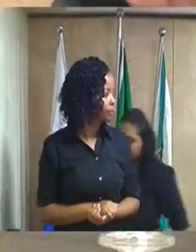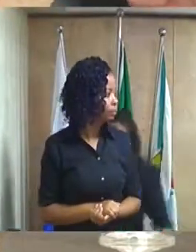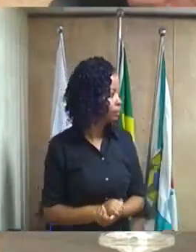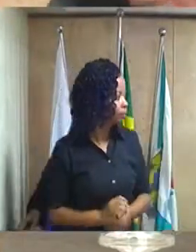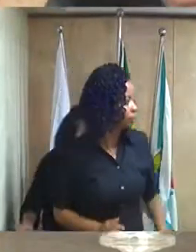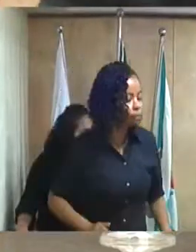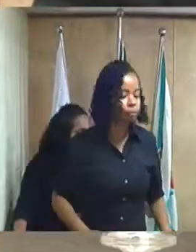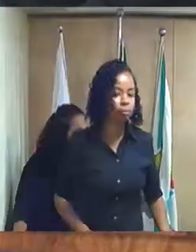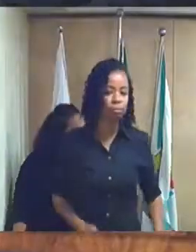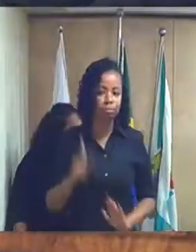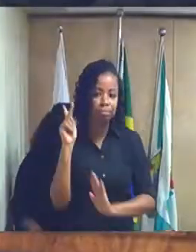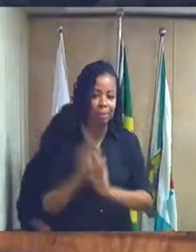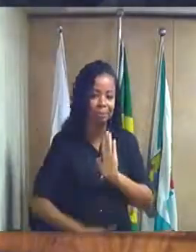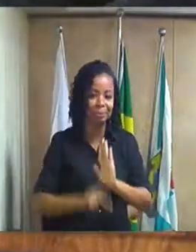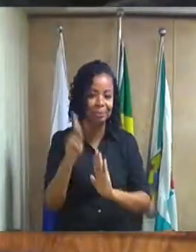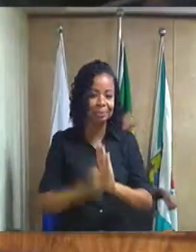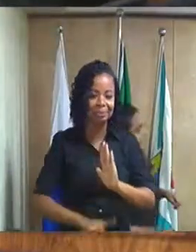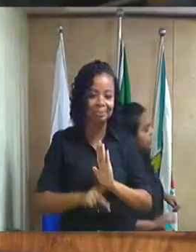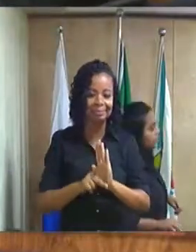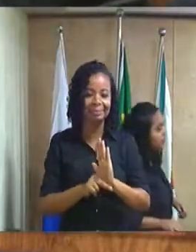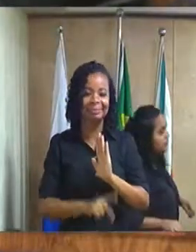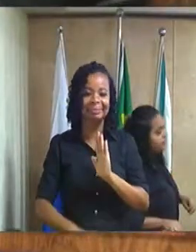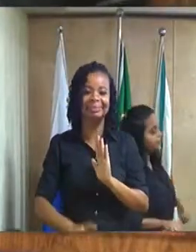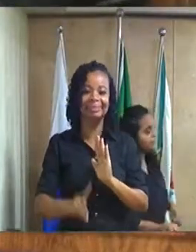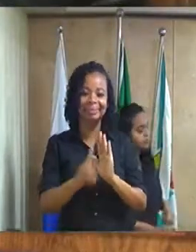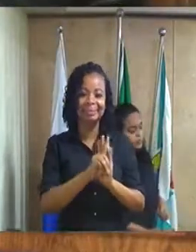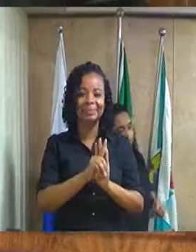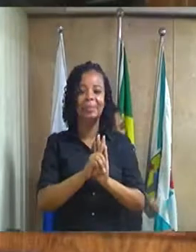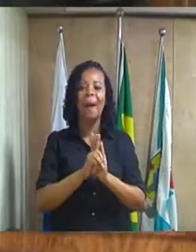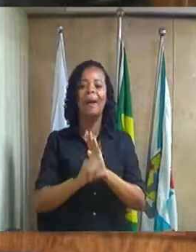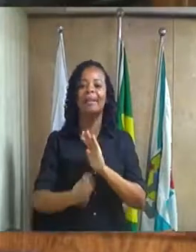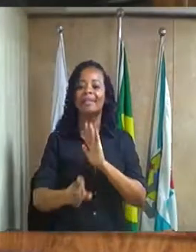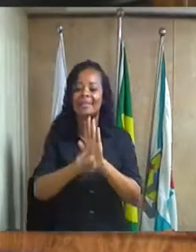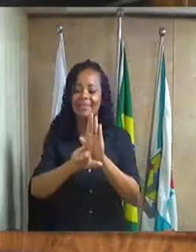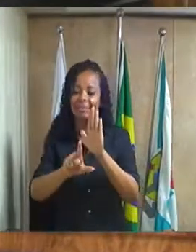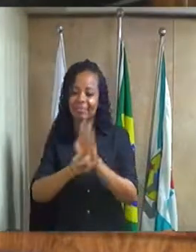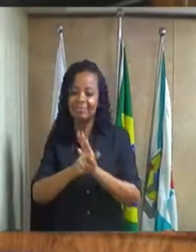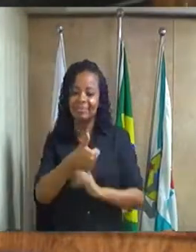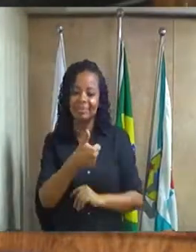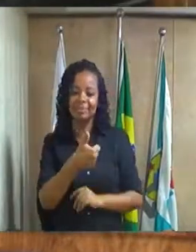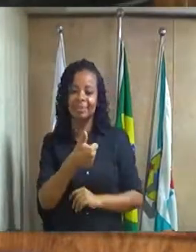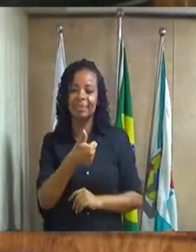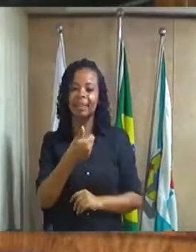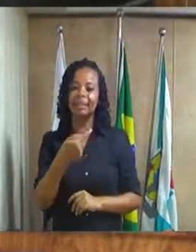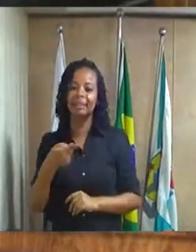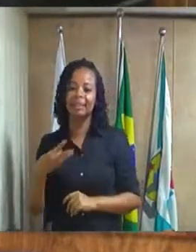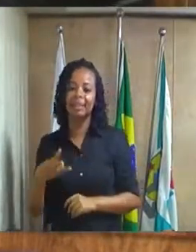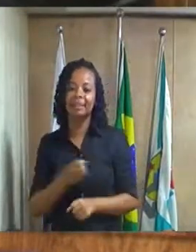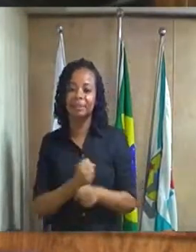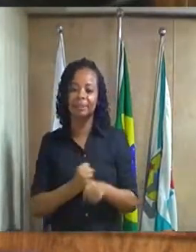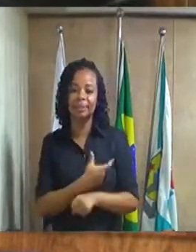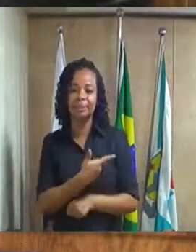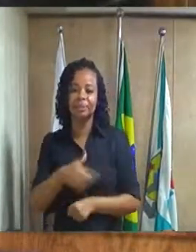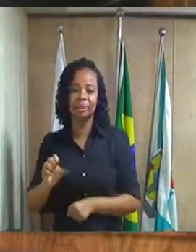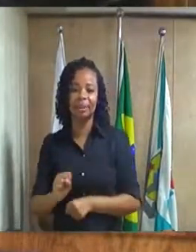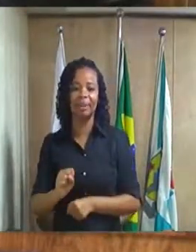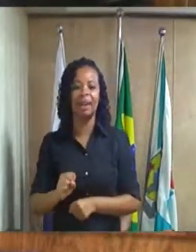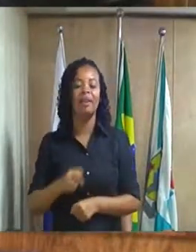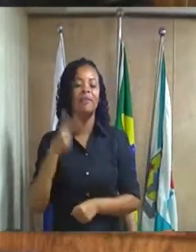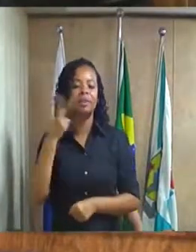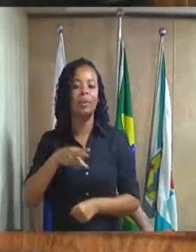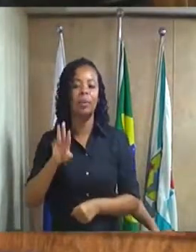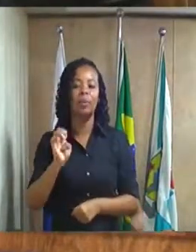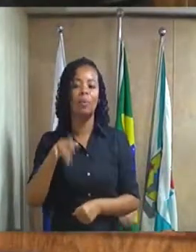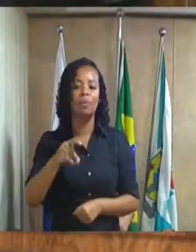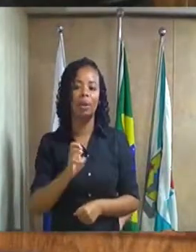projeto decreto legislativo número 163 de 2018 do excelentíssimo senhor vereador Wendel